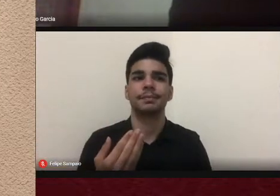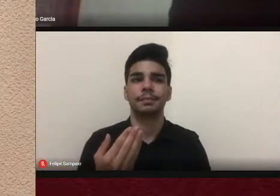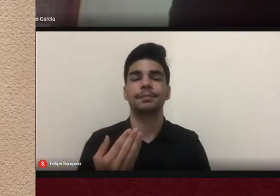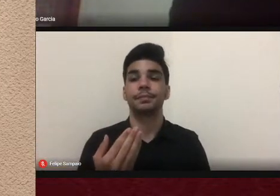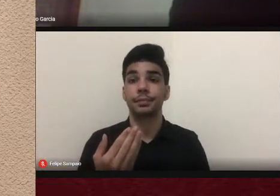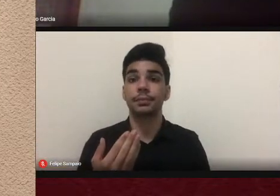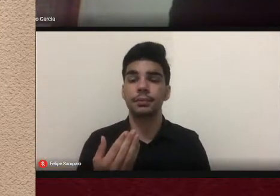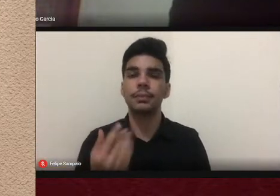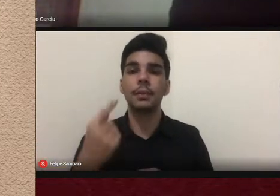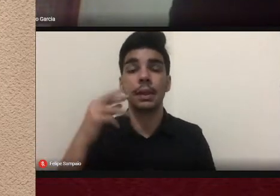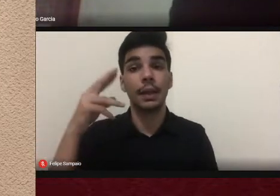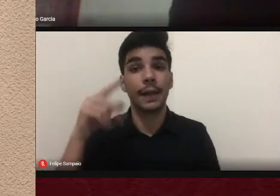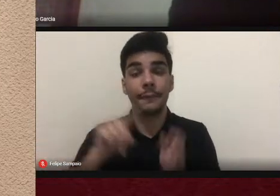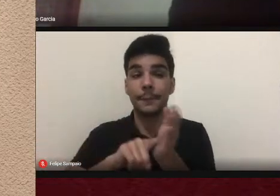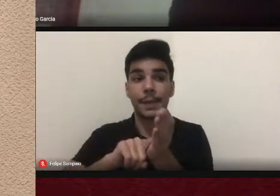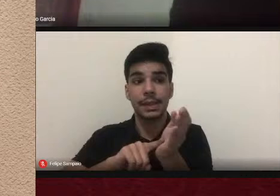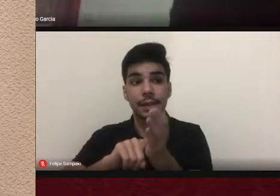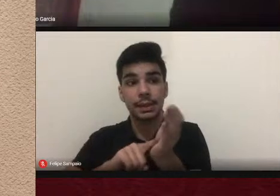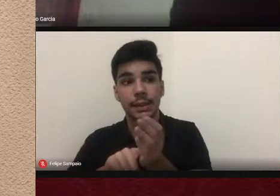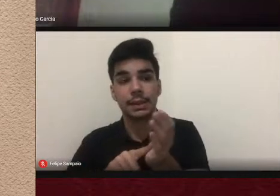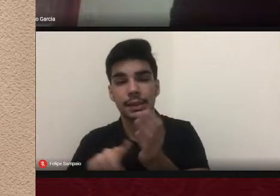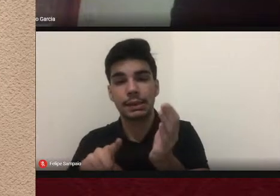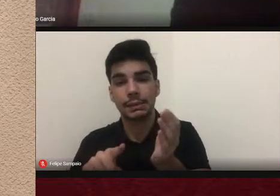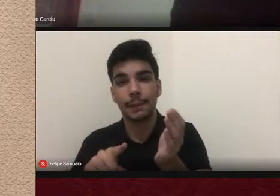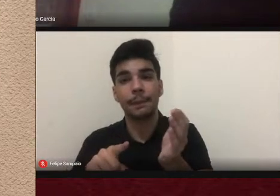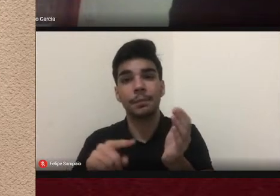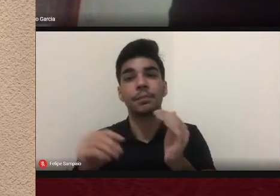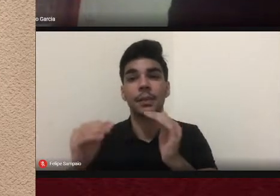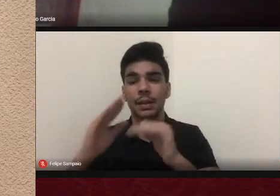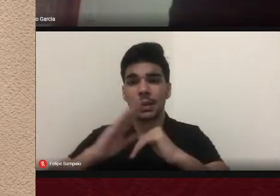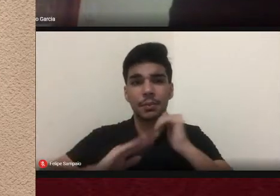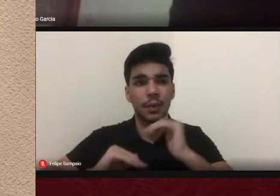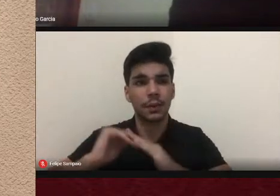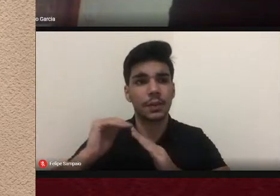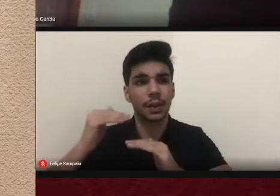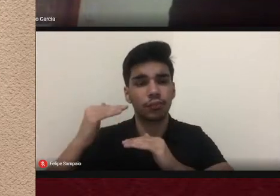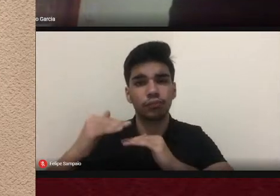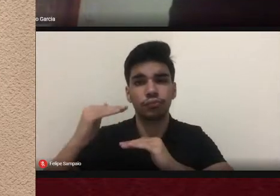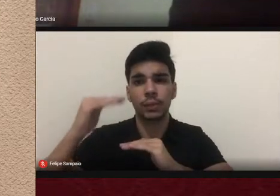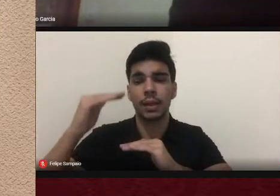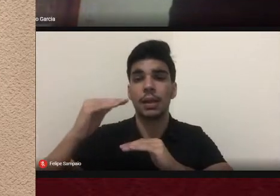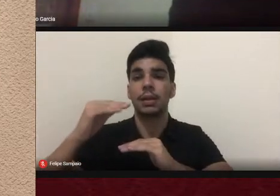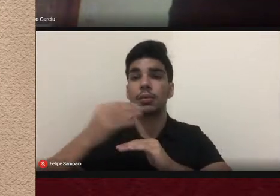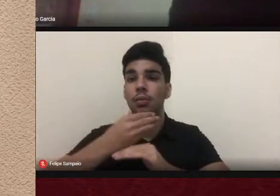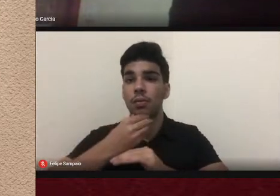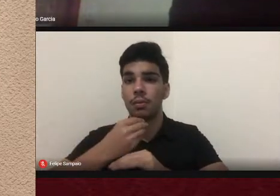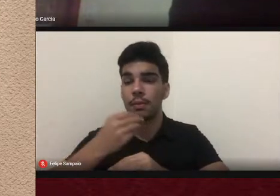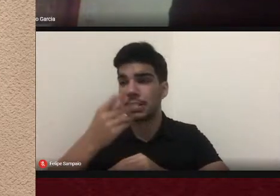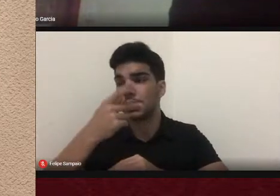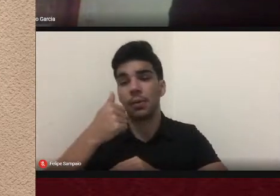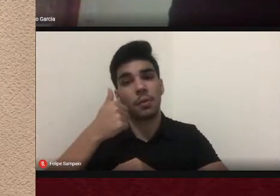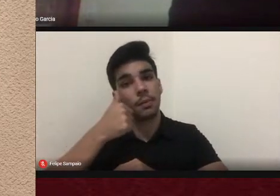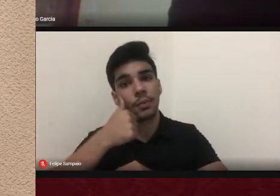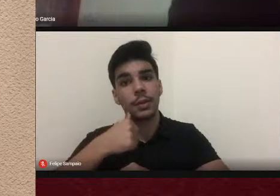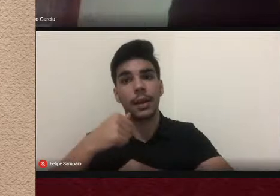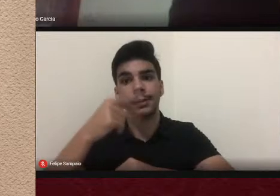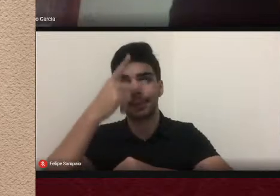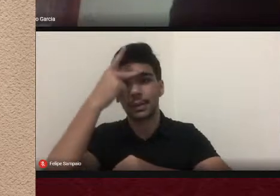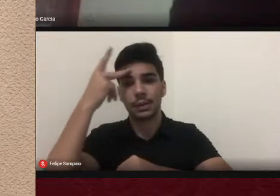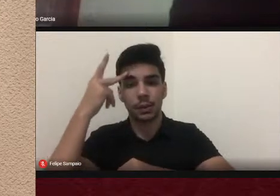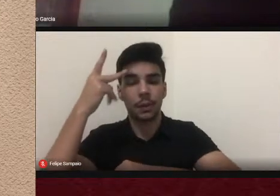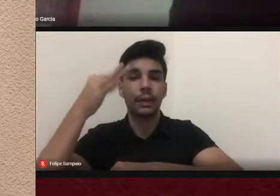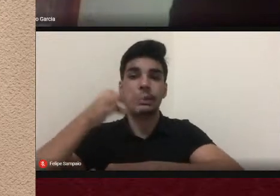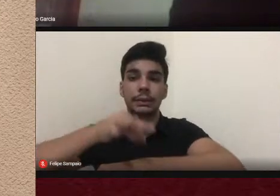partir do prisma da profissionalização do ofício do tatuador e do que a gente chama da institucionalização dos espaços de